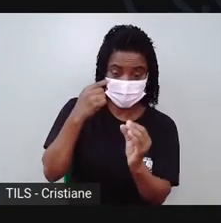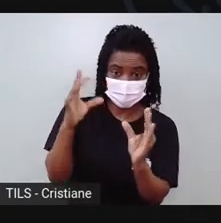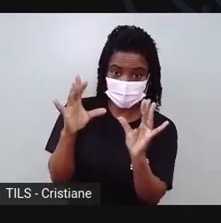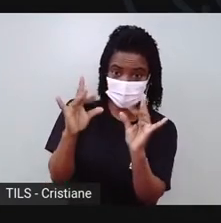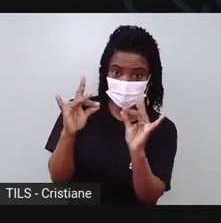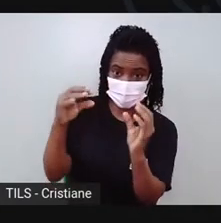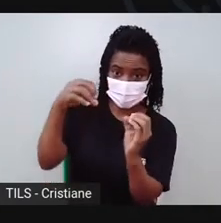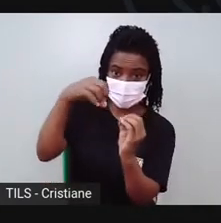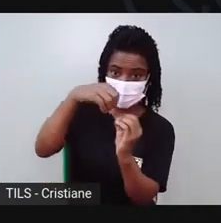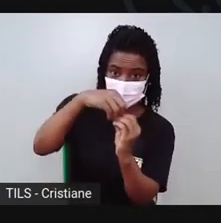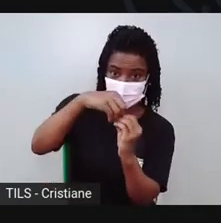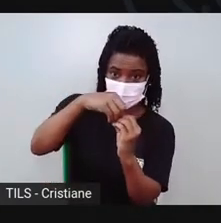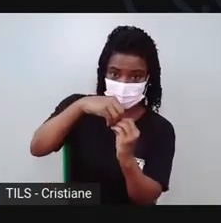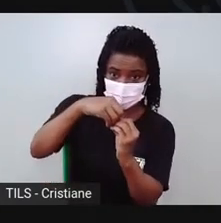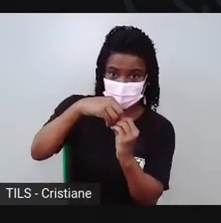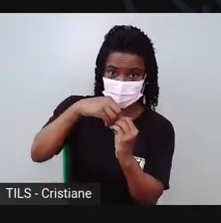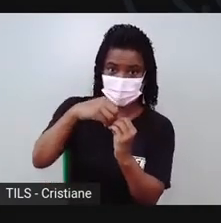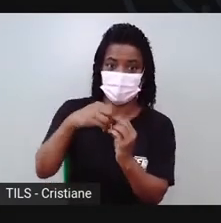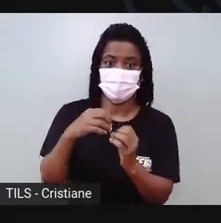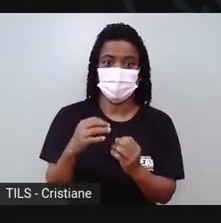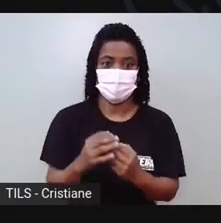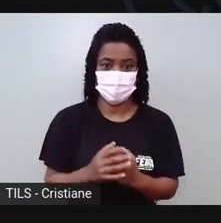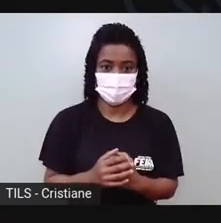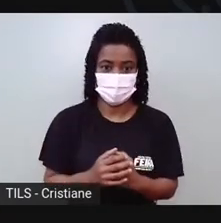Deixa eu arrumar direitinho o corpinho dele.